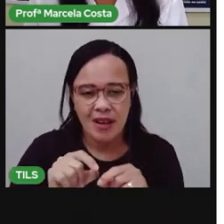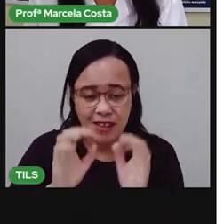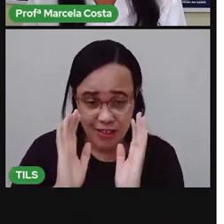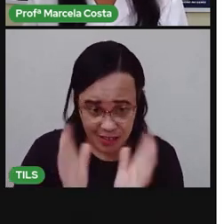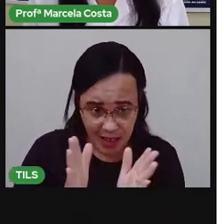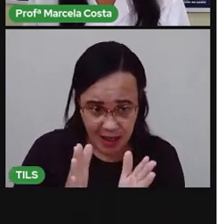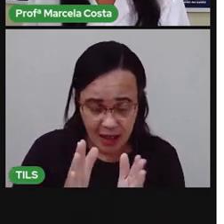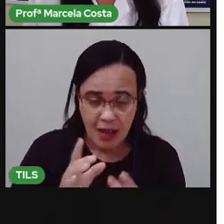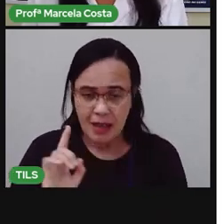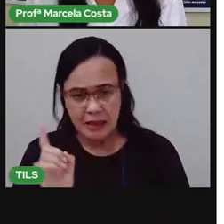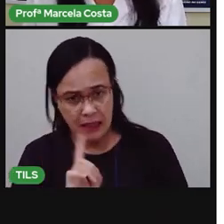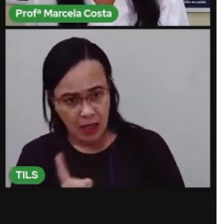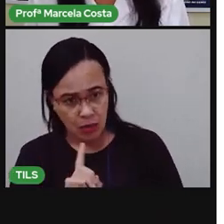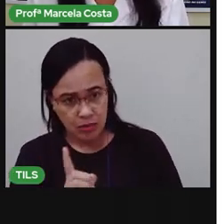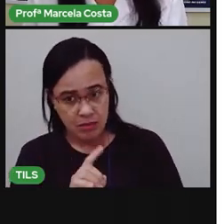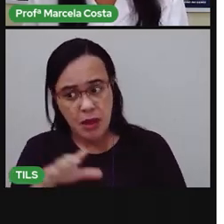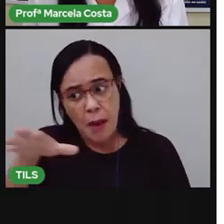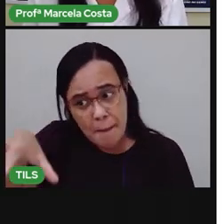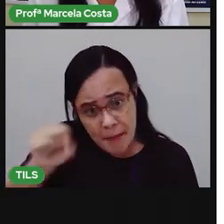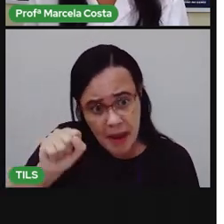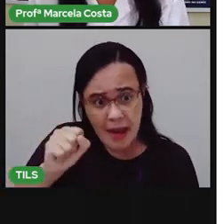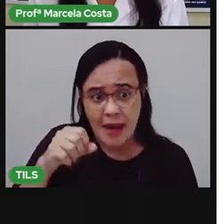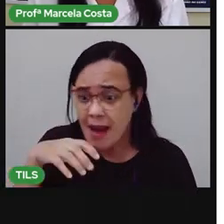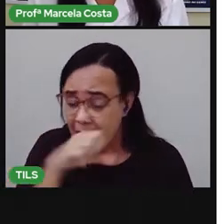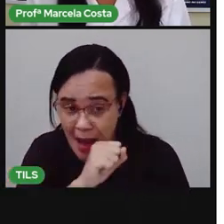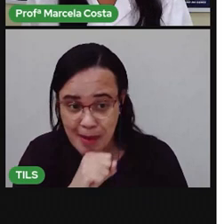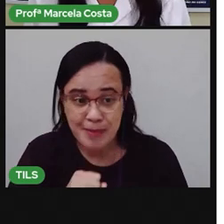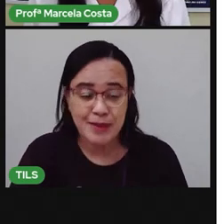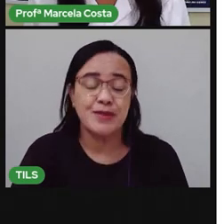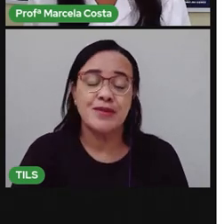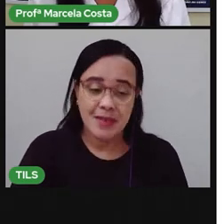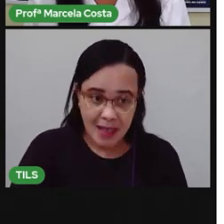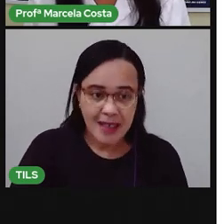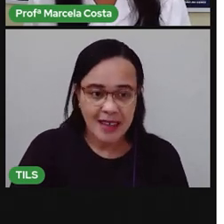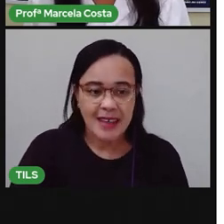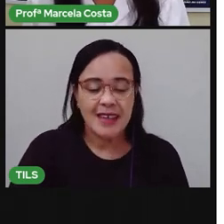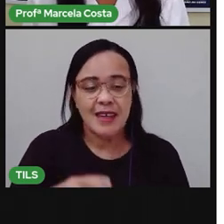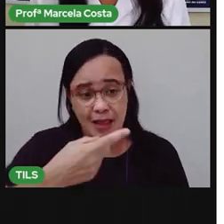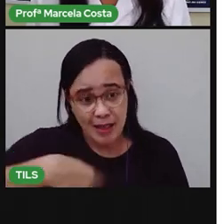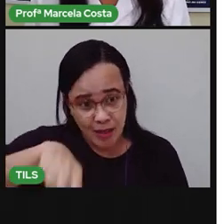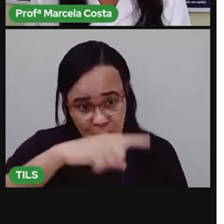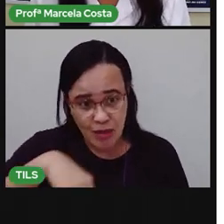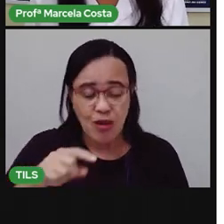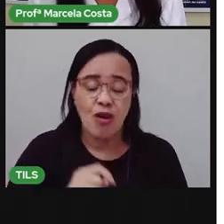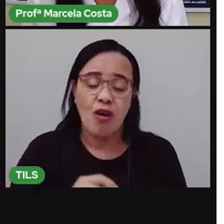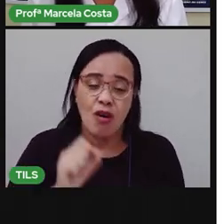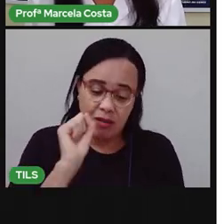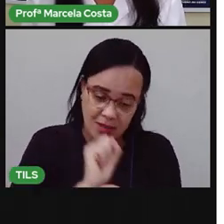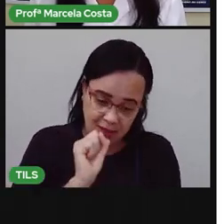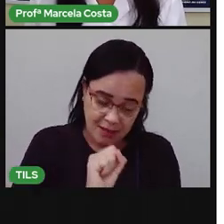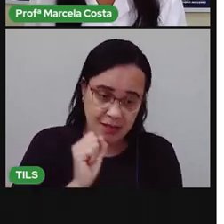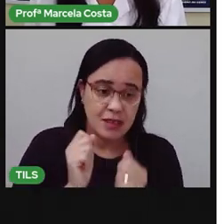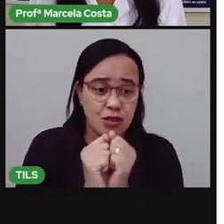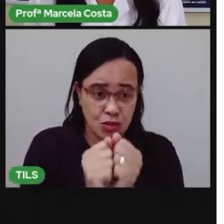Não? Corre lá, vai pegar, porque a gente vai precisar. Eu te espero.